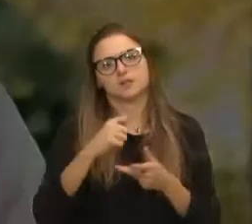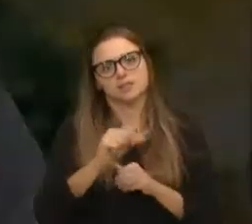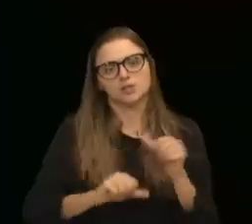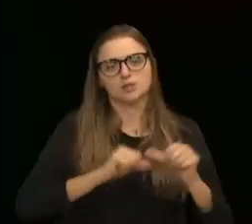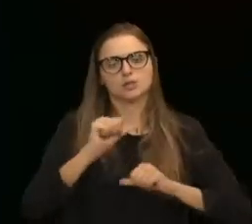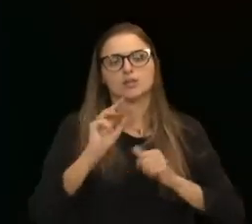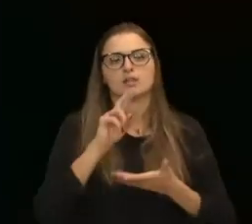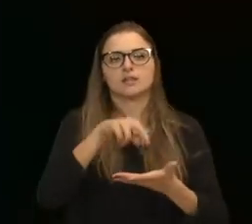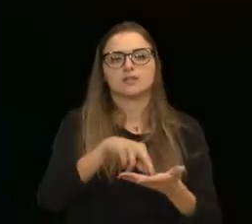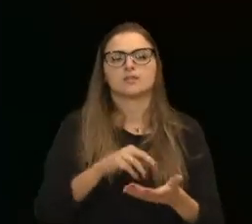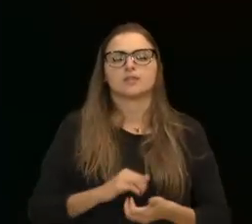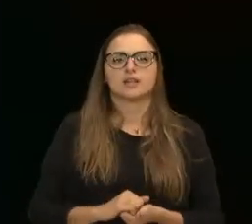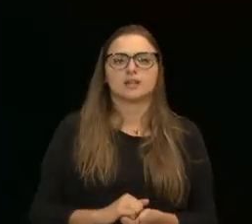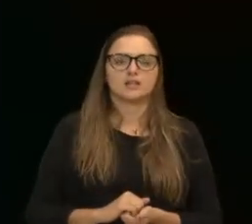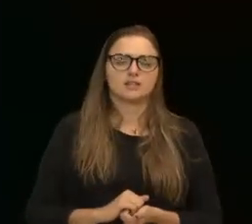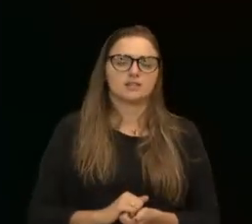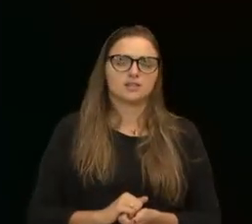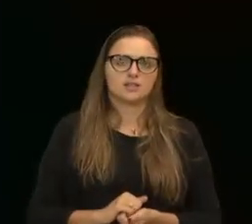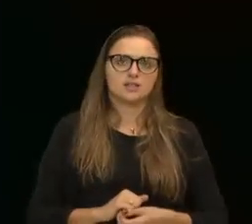realidade.